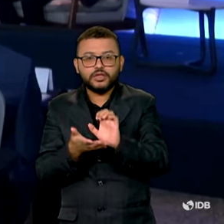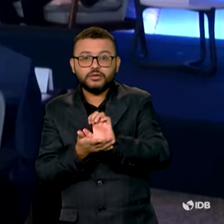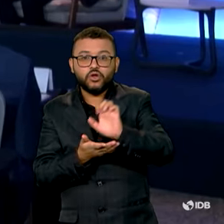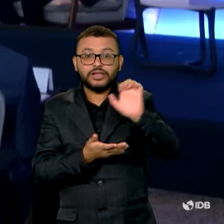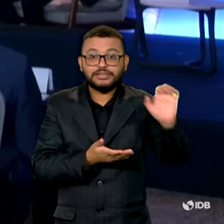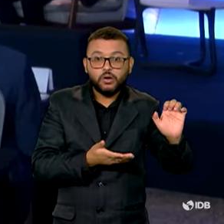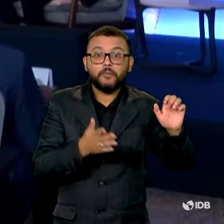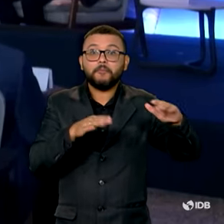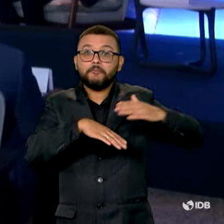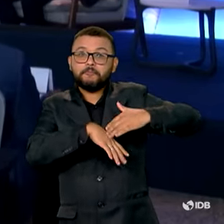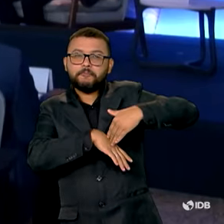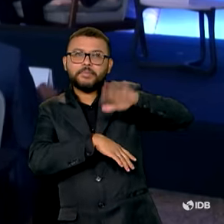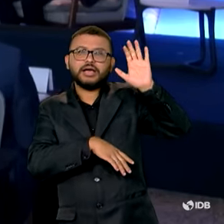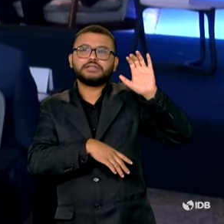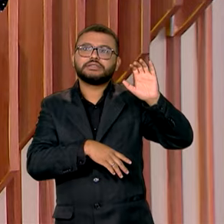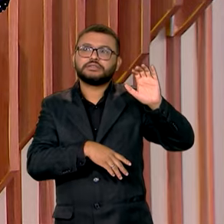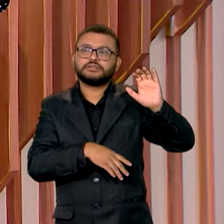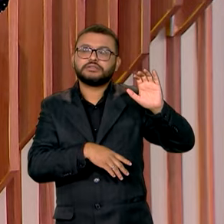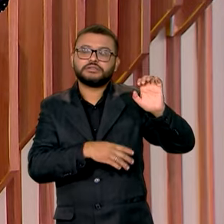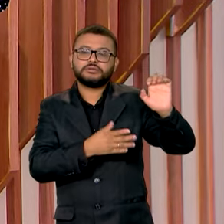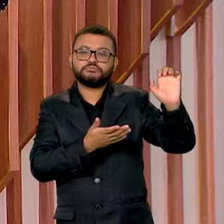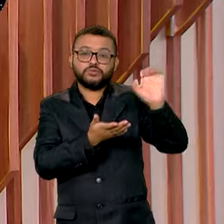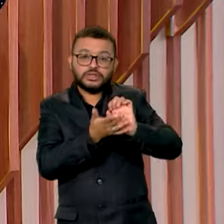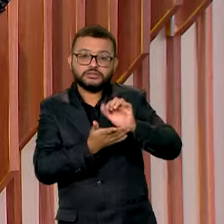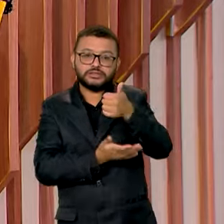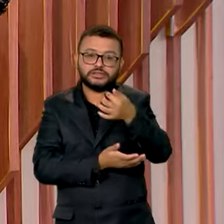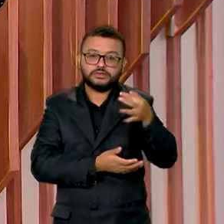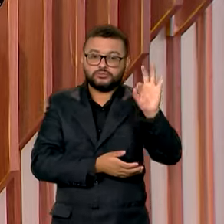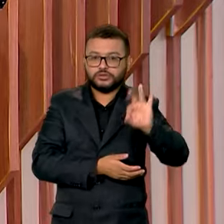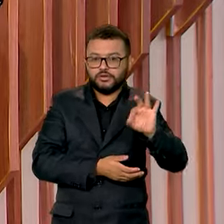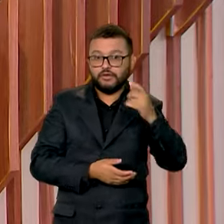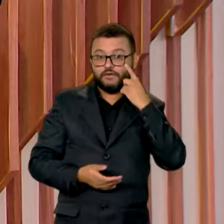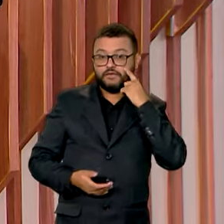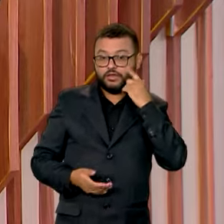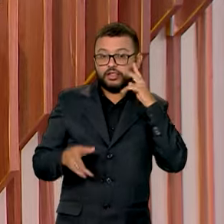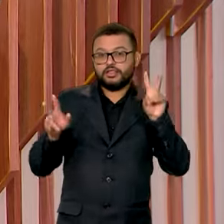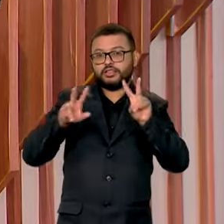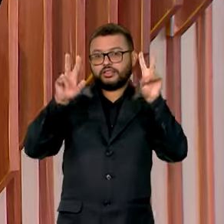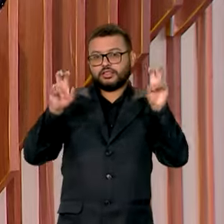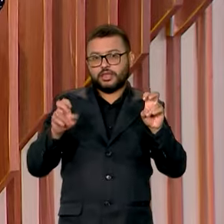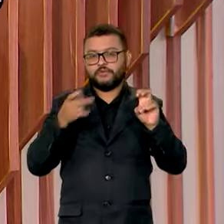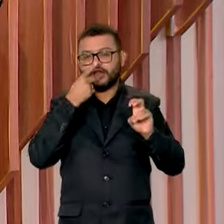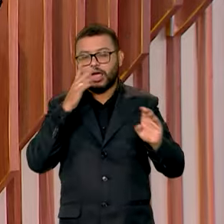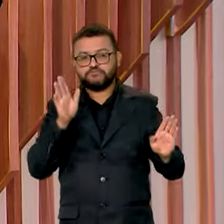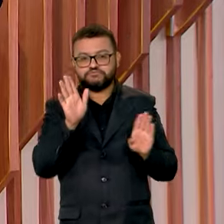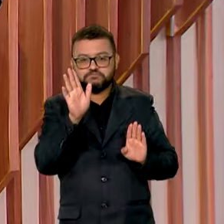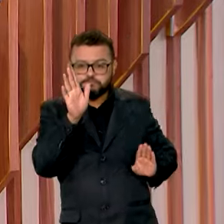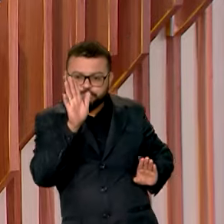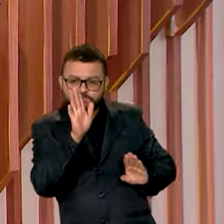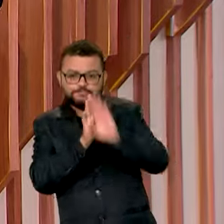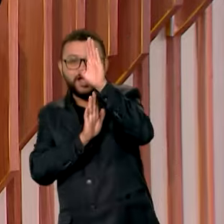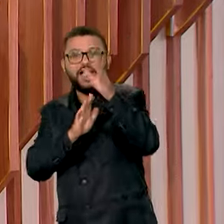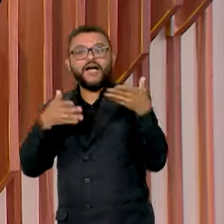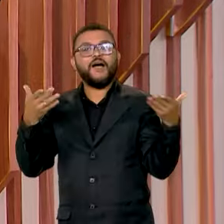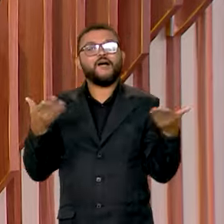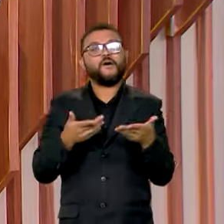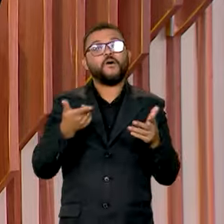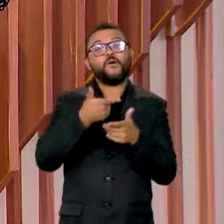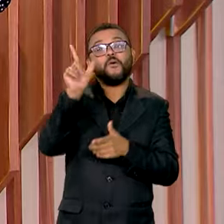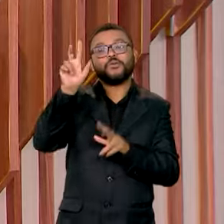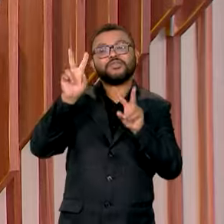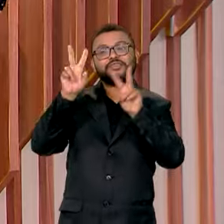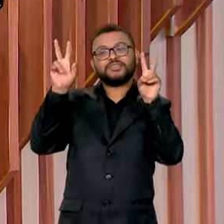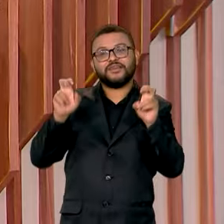17%. A gente começou esse bloco falando em recorde e agora a gente fala sobre outro,